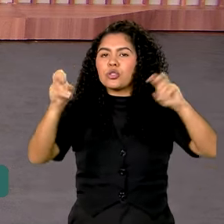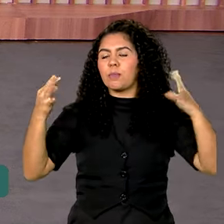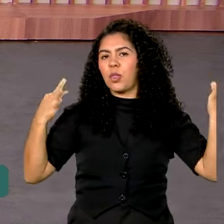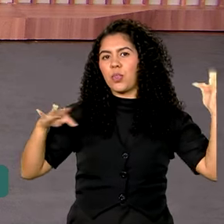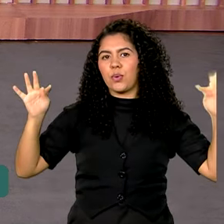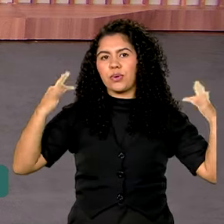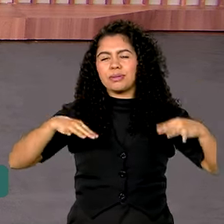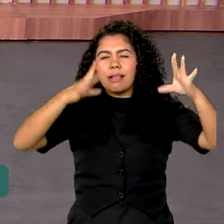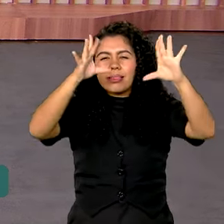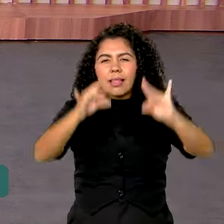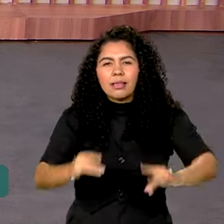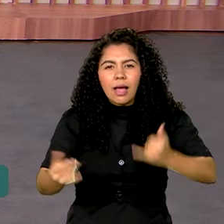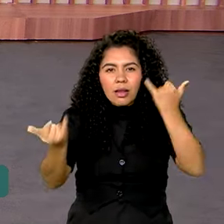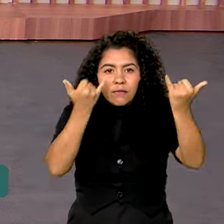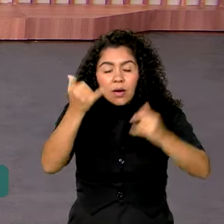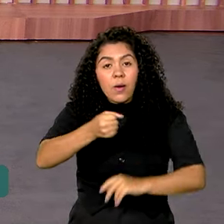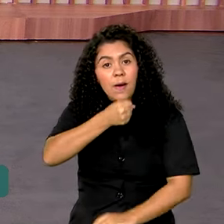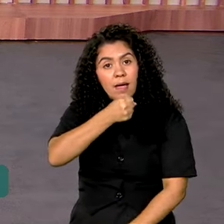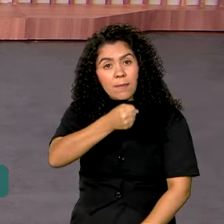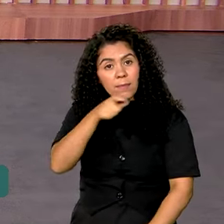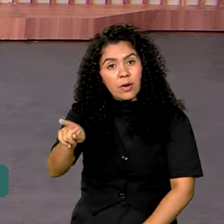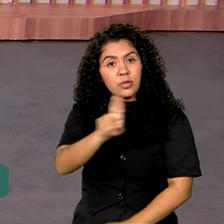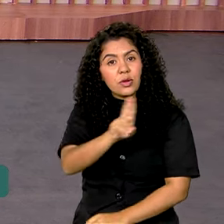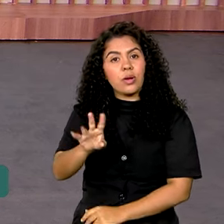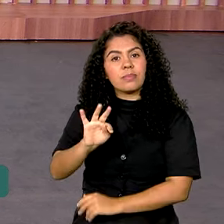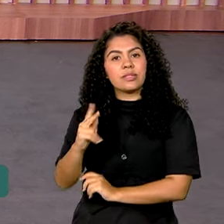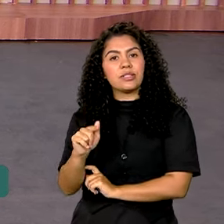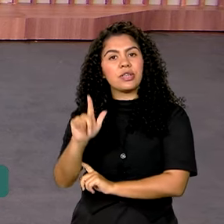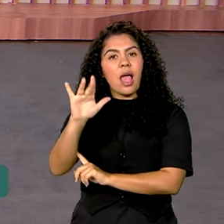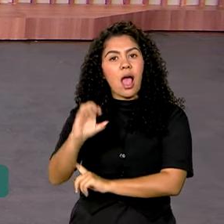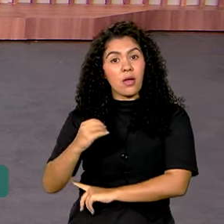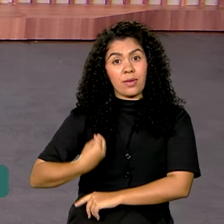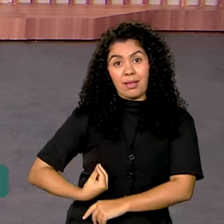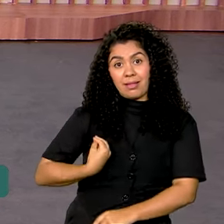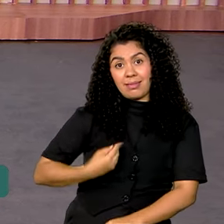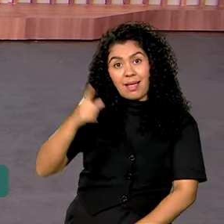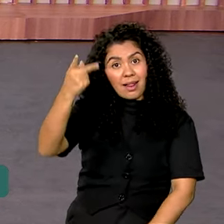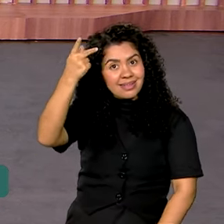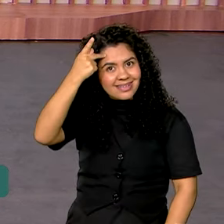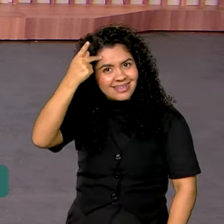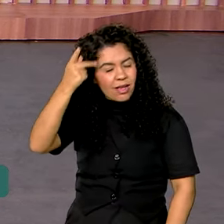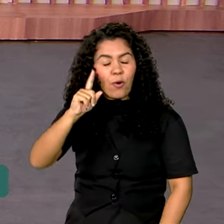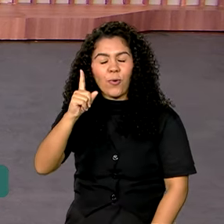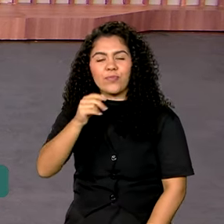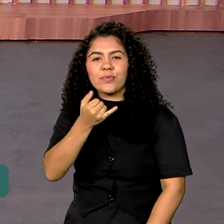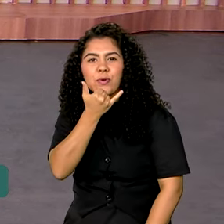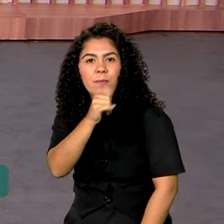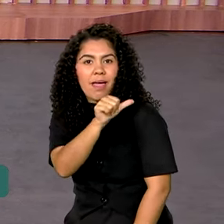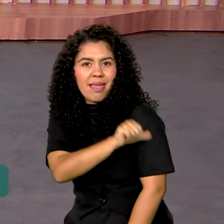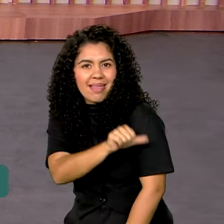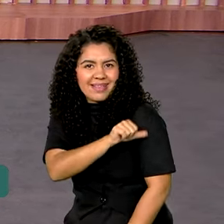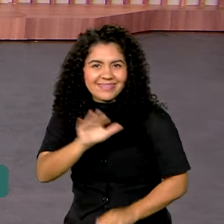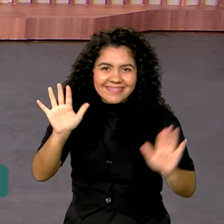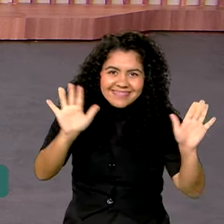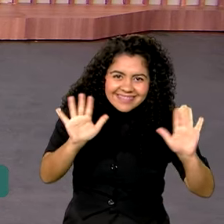todos os detalhes com o nosso repórter Tiago Pimenta, que está ao vivo no Rio de Janeiro. Oi, Tiago. Bom dia para você.